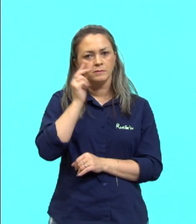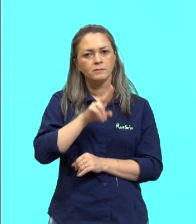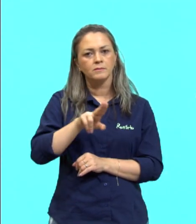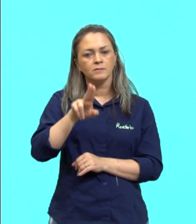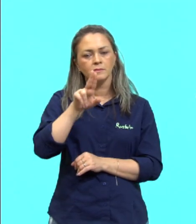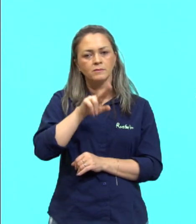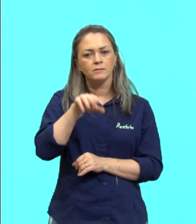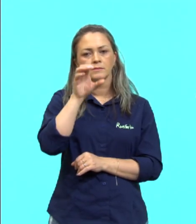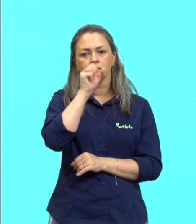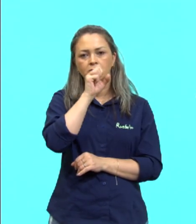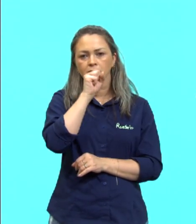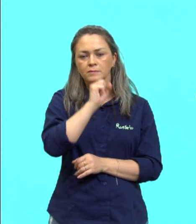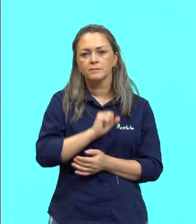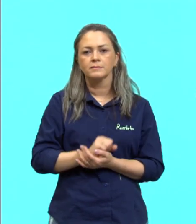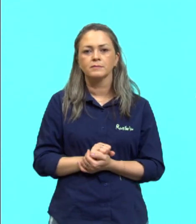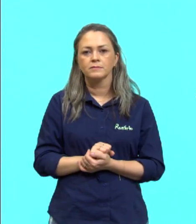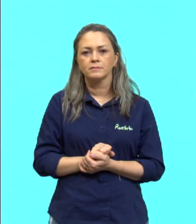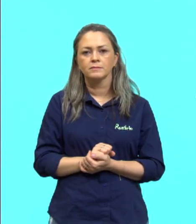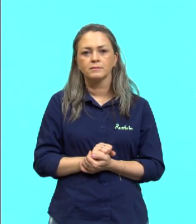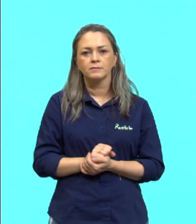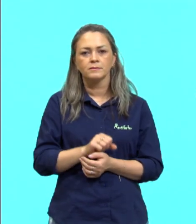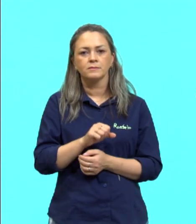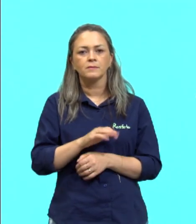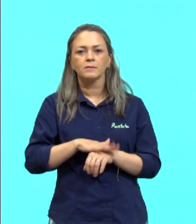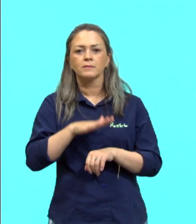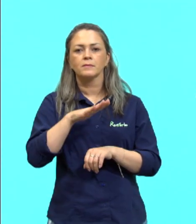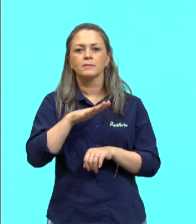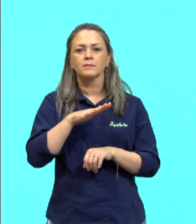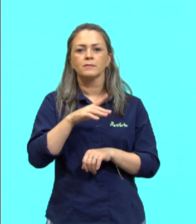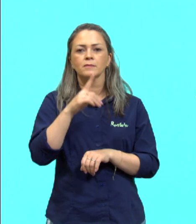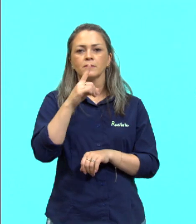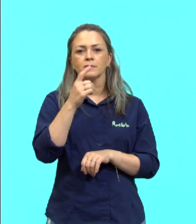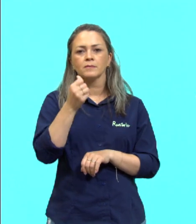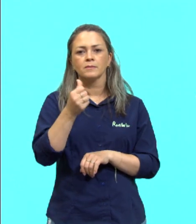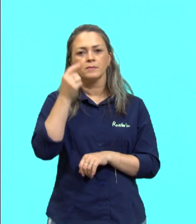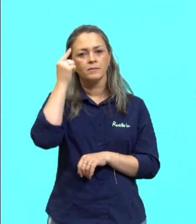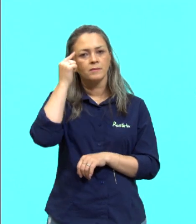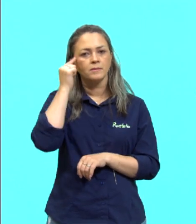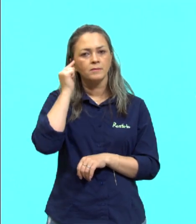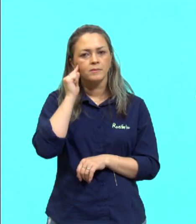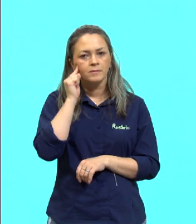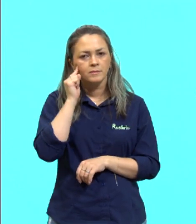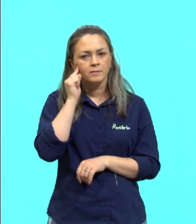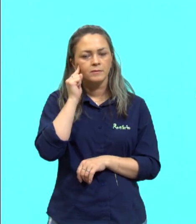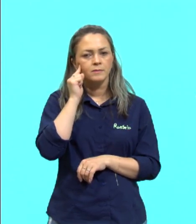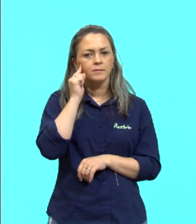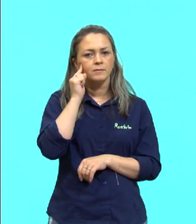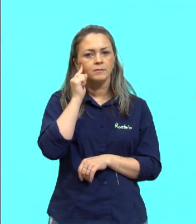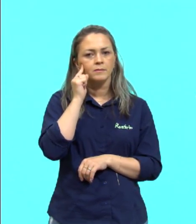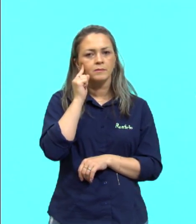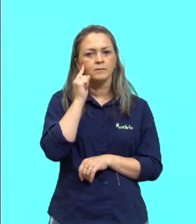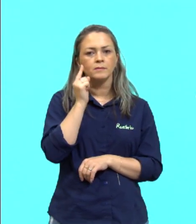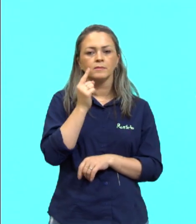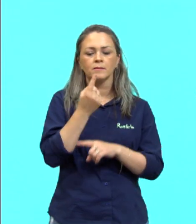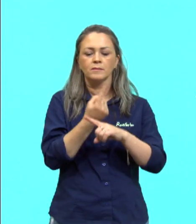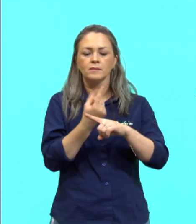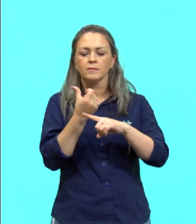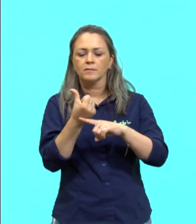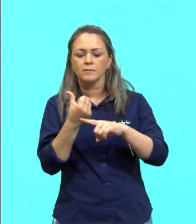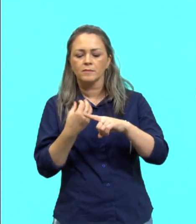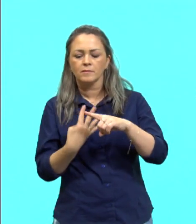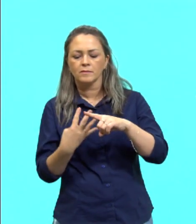acesso no sábado. O que me dá uma diferença aí de 16 minutos. 16 minutos dos 40,